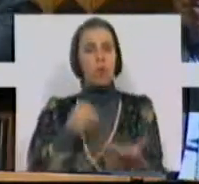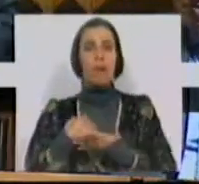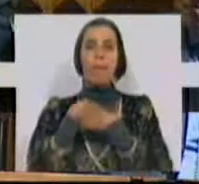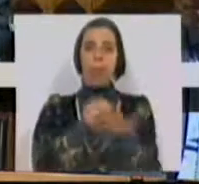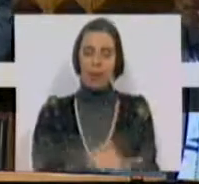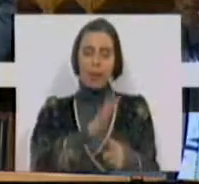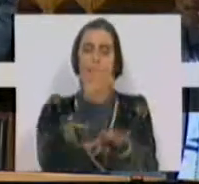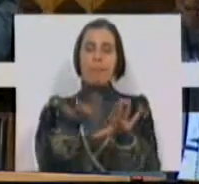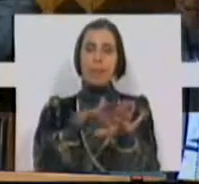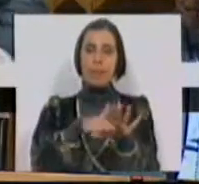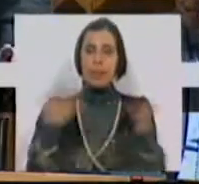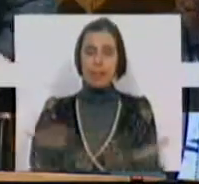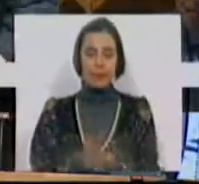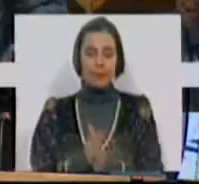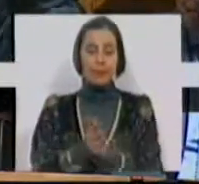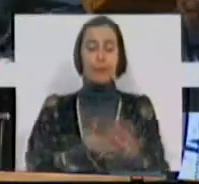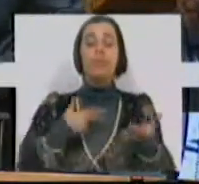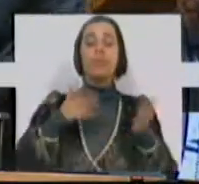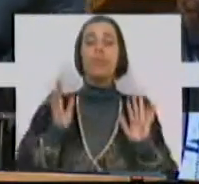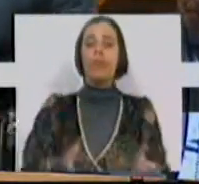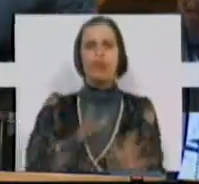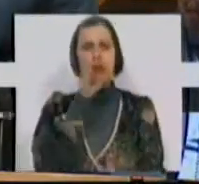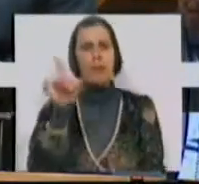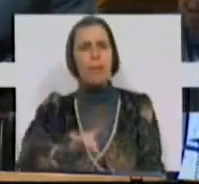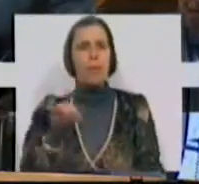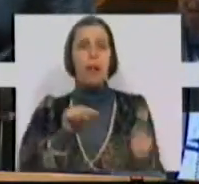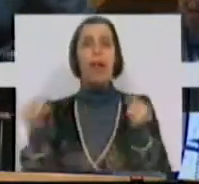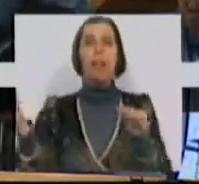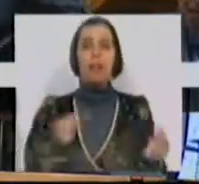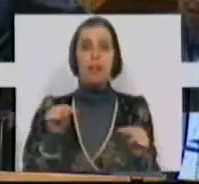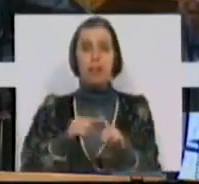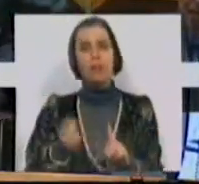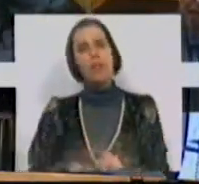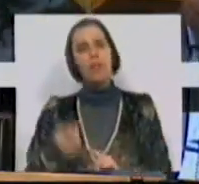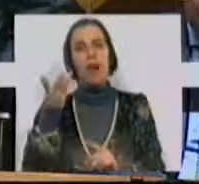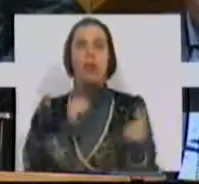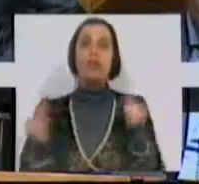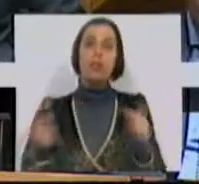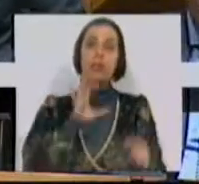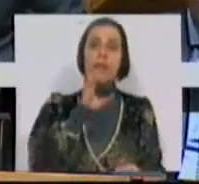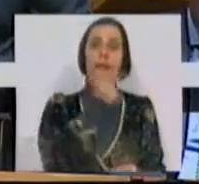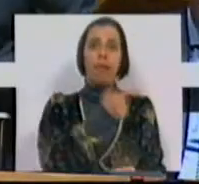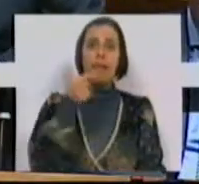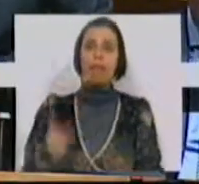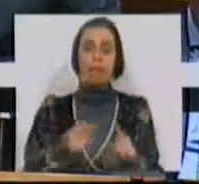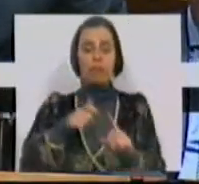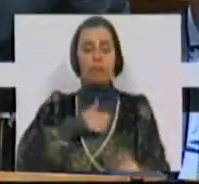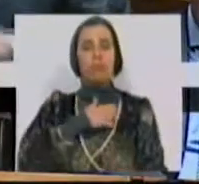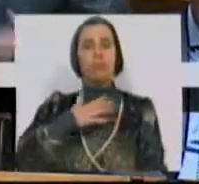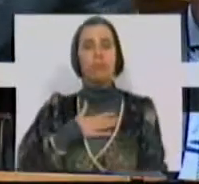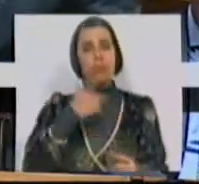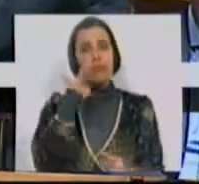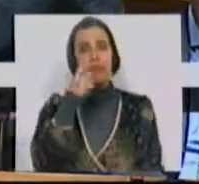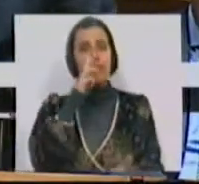apoiar e participar. Como já vem sendo dito neste debate e em vários outros debates, os CTT são uma empresa